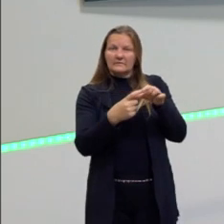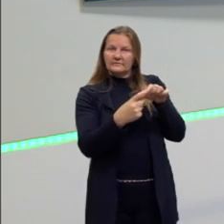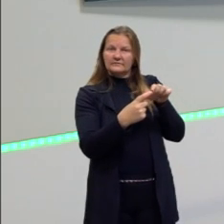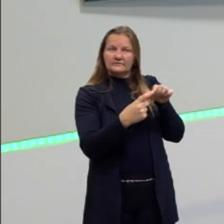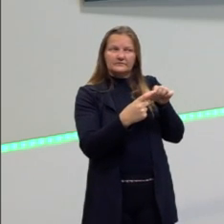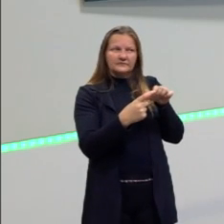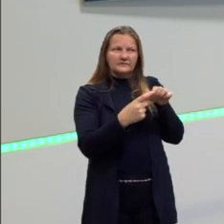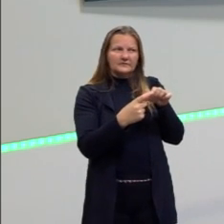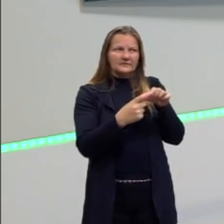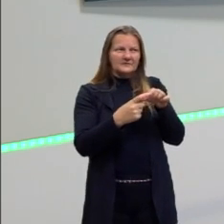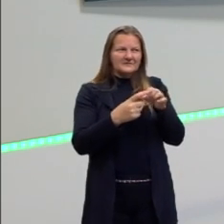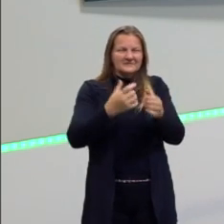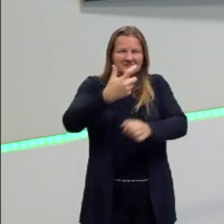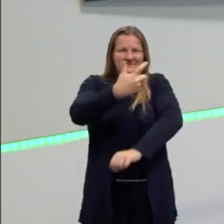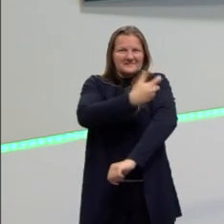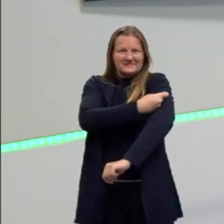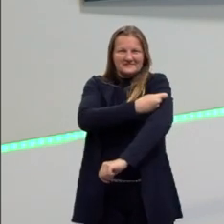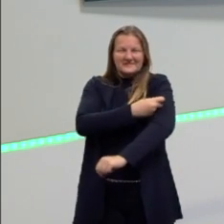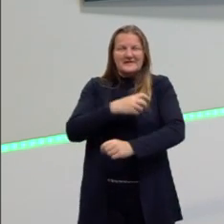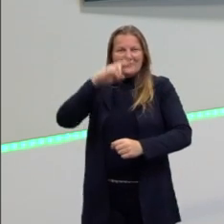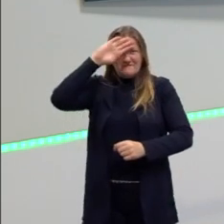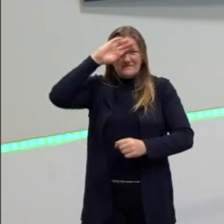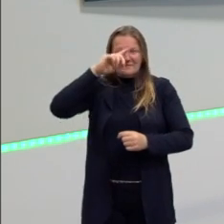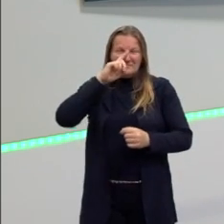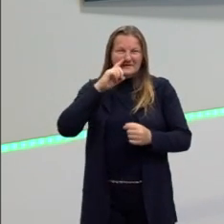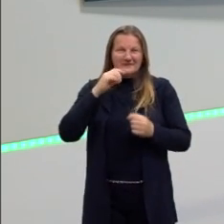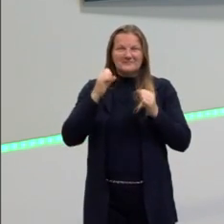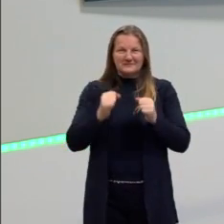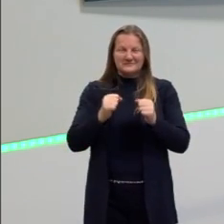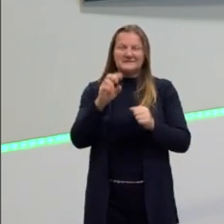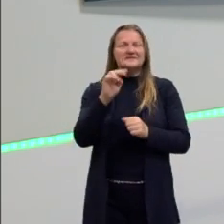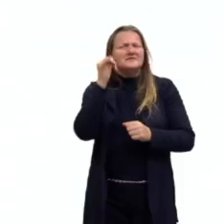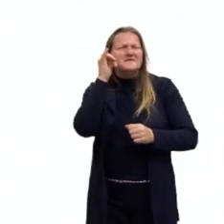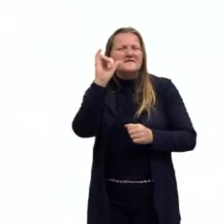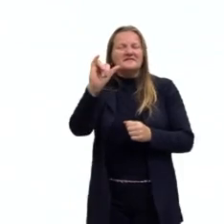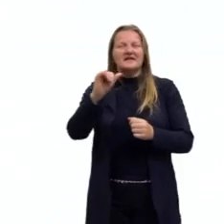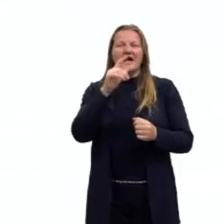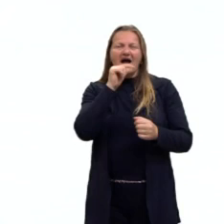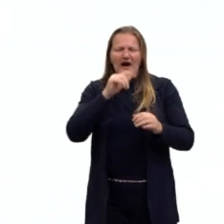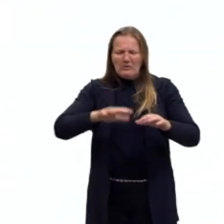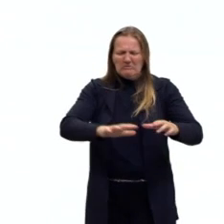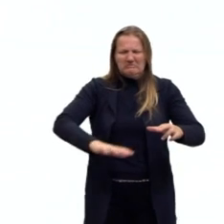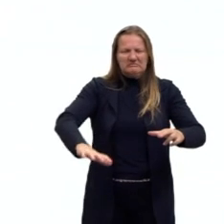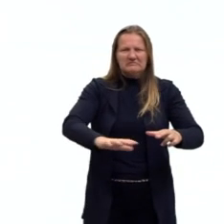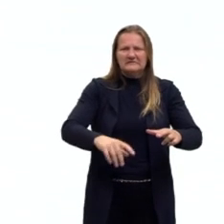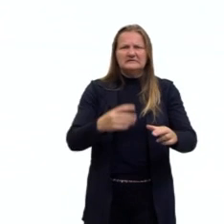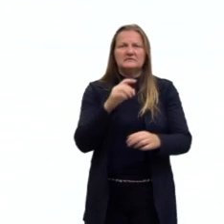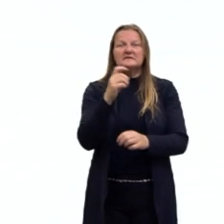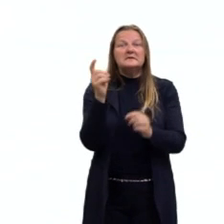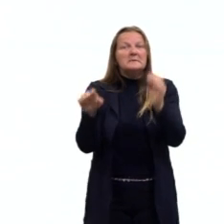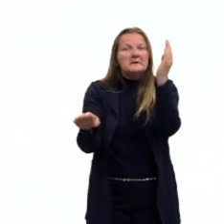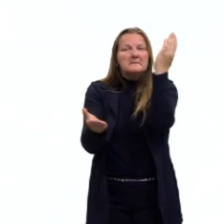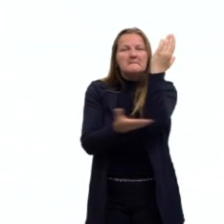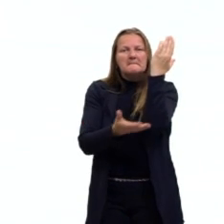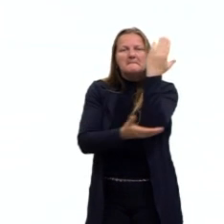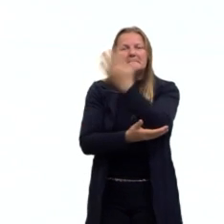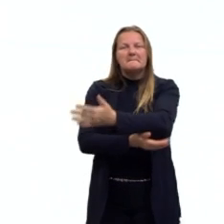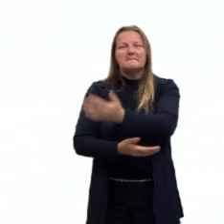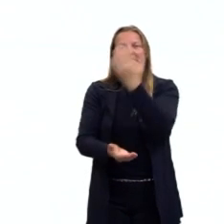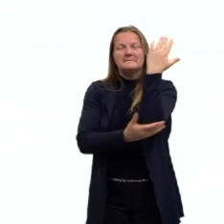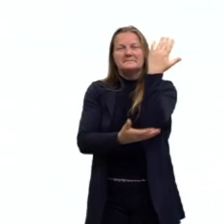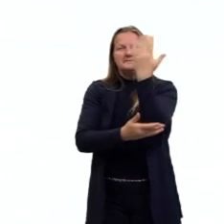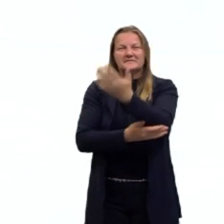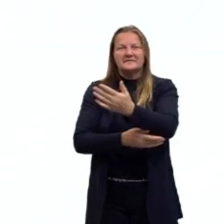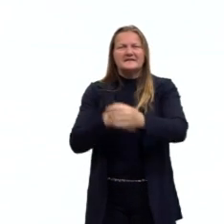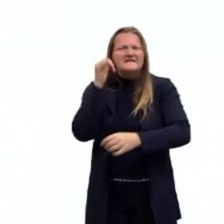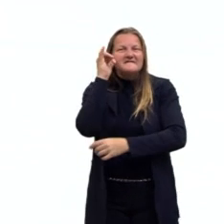contra a febre amarela. Então, e também evitar água parada e o desmatamento, que isso daí vai